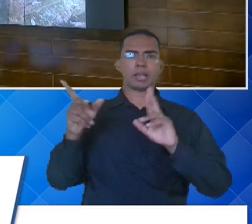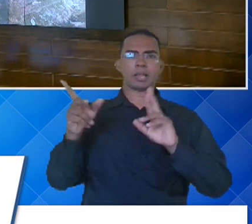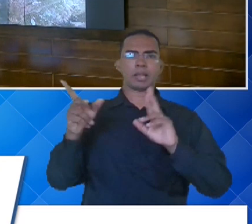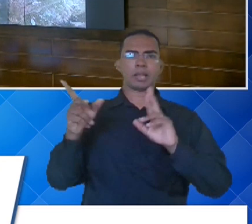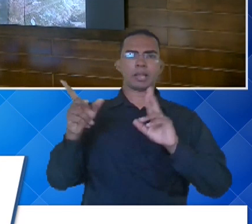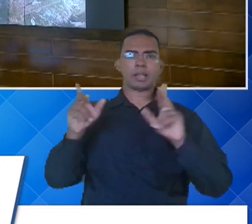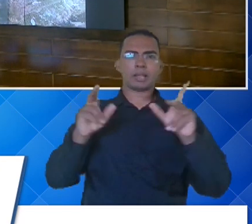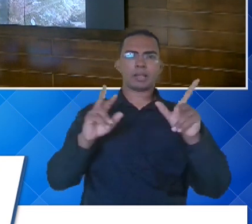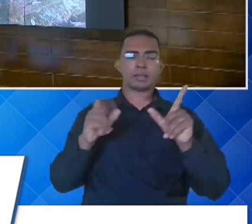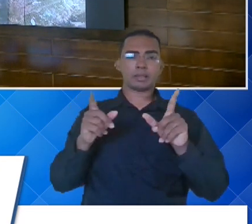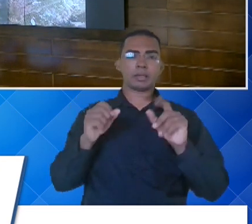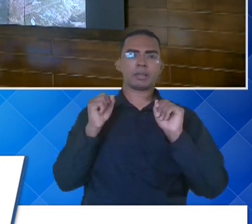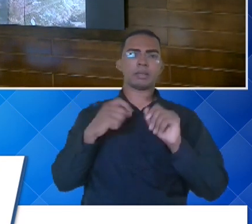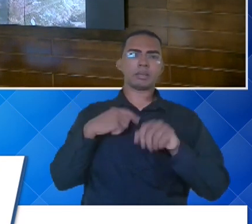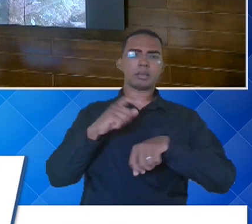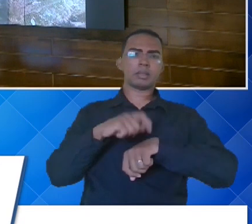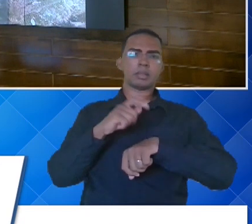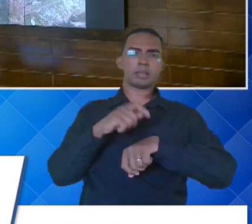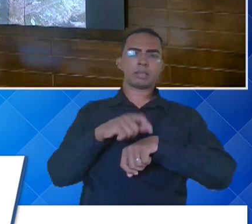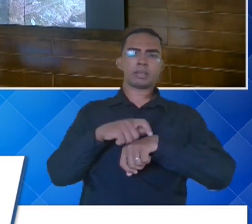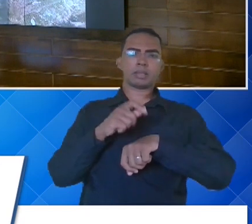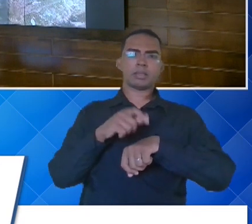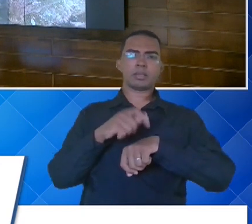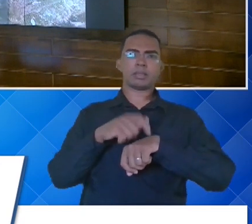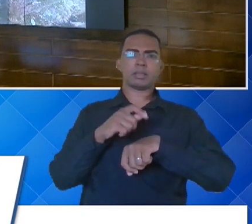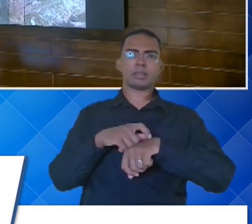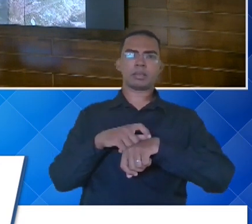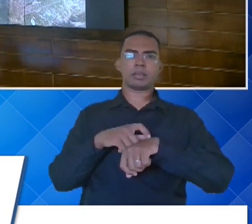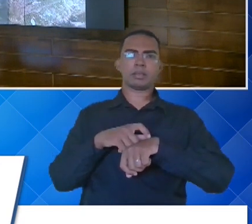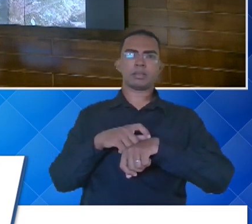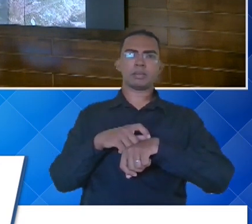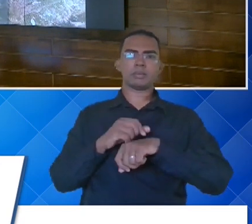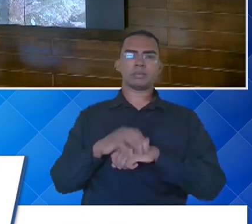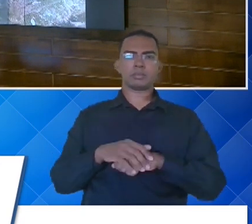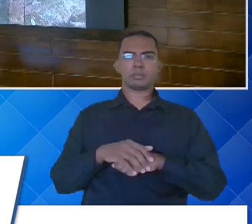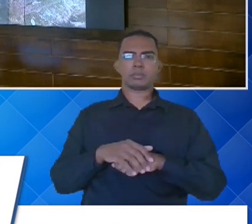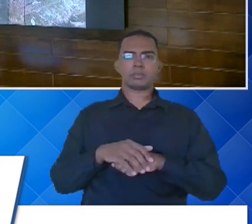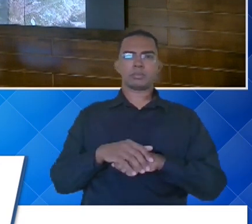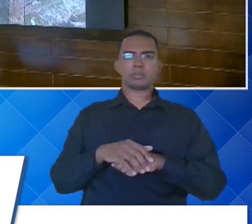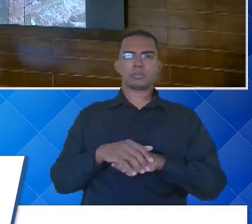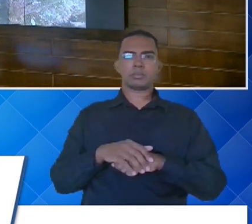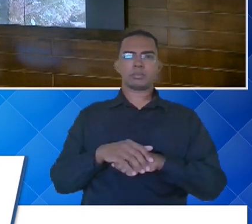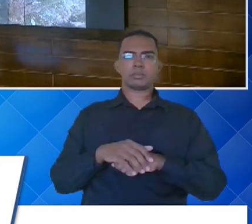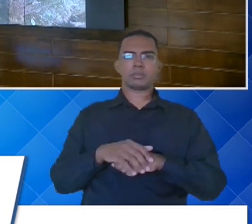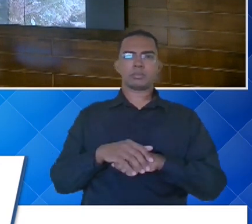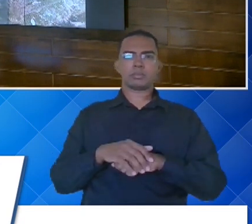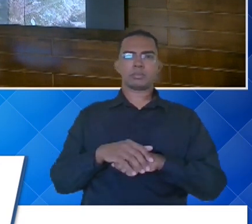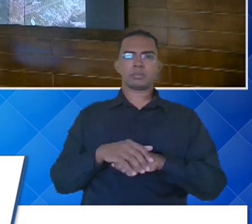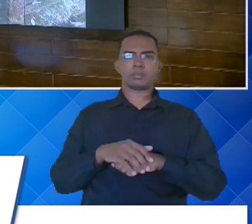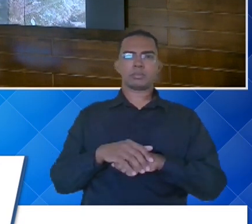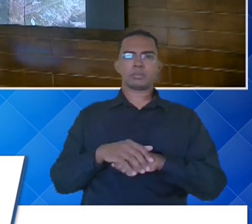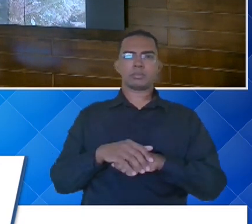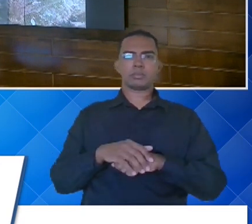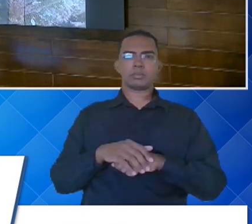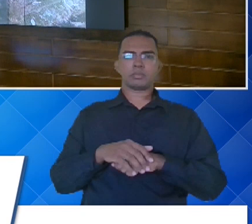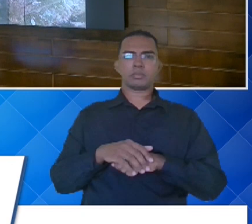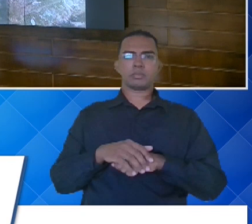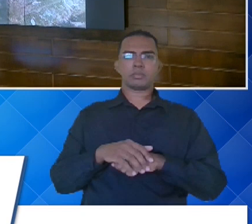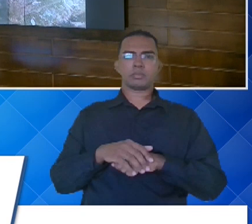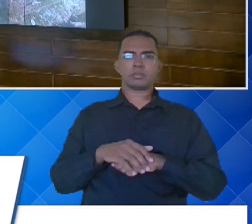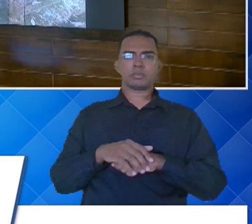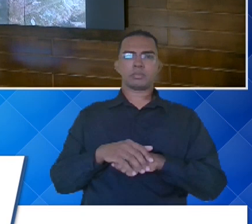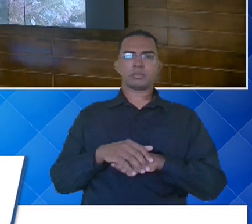que ela vai mais rápido, depois ela cai em uma esteira um pouco mais lenta, começa a separação, na última esteira já é uma